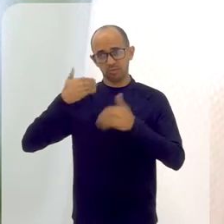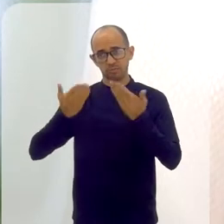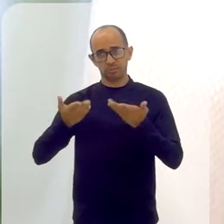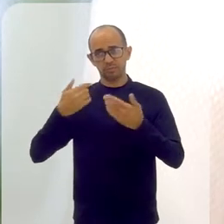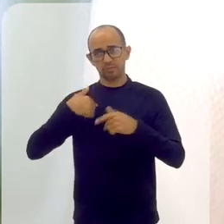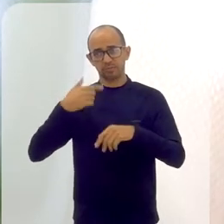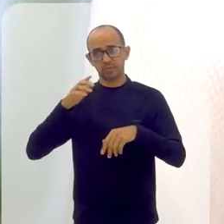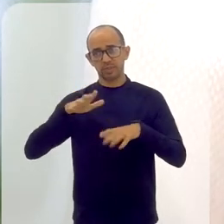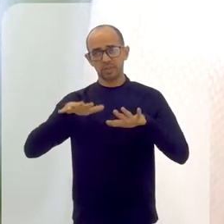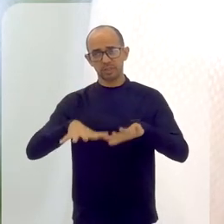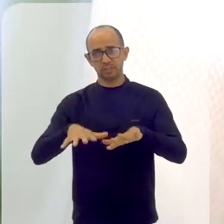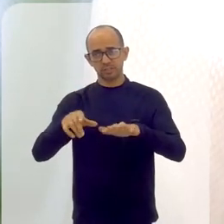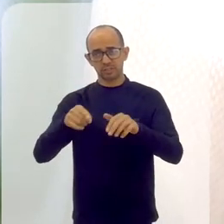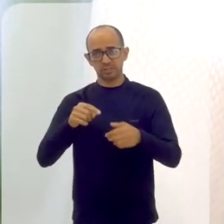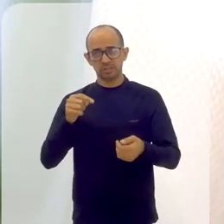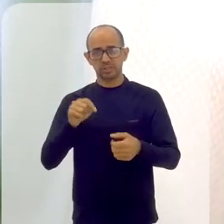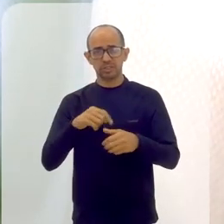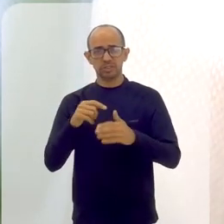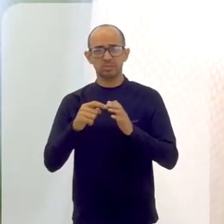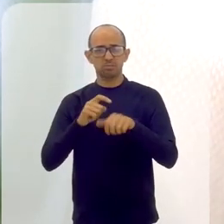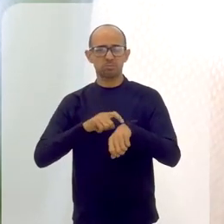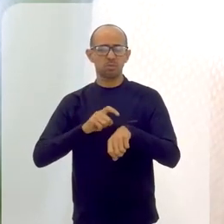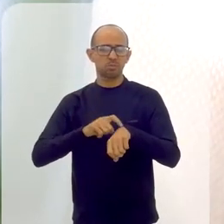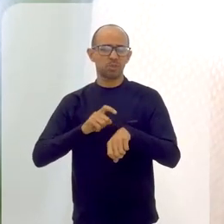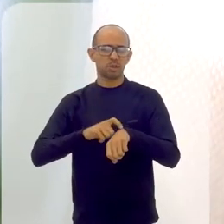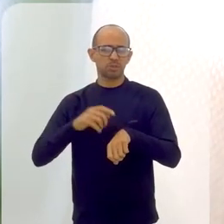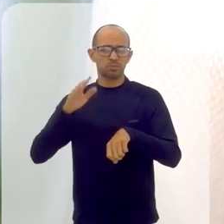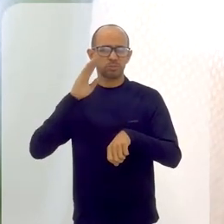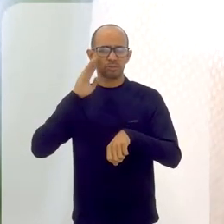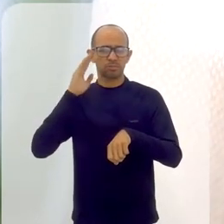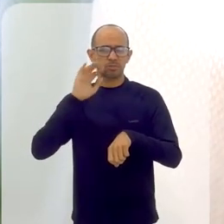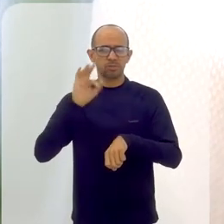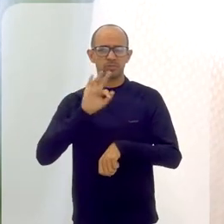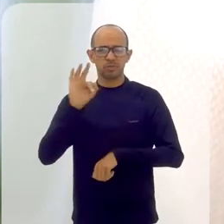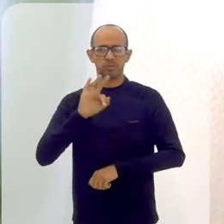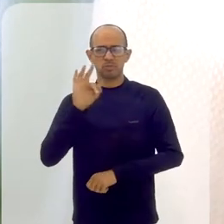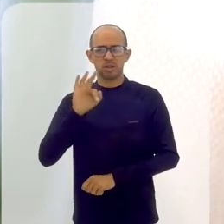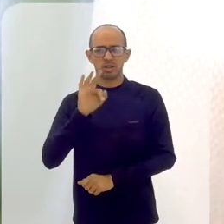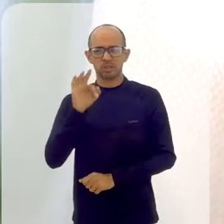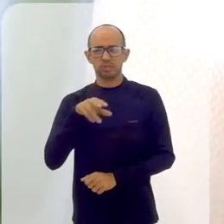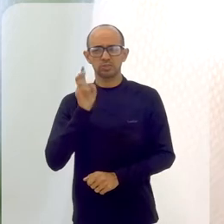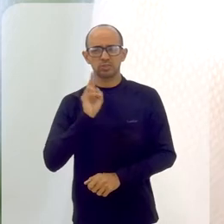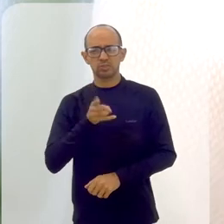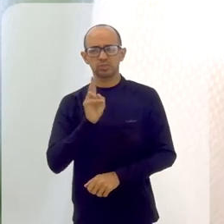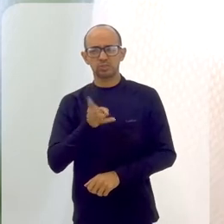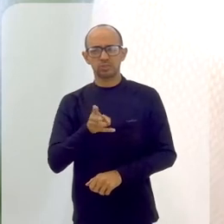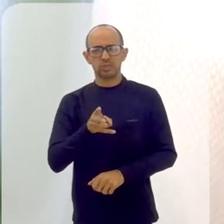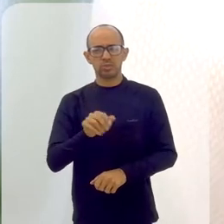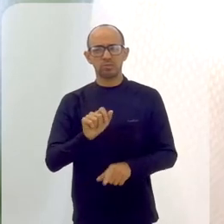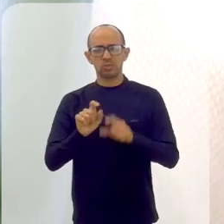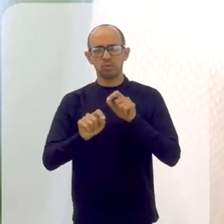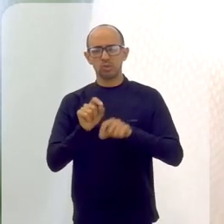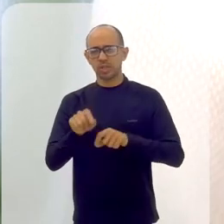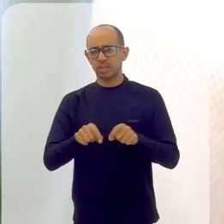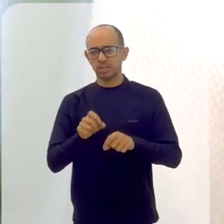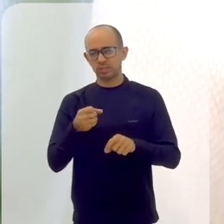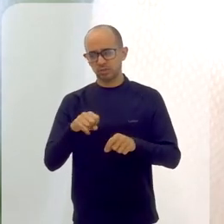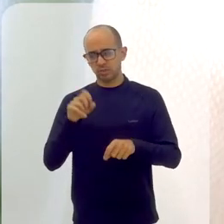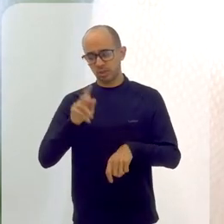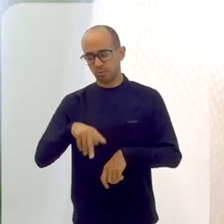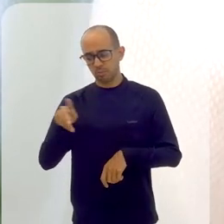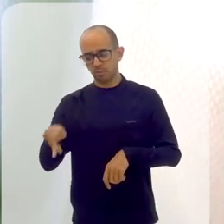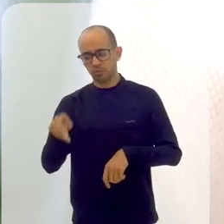eu consigo encarar de alguma maneira durante esse processo, durante o tempo principalmente na faculdade, que ser professor, ser um